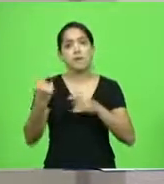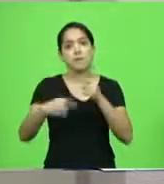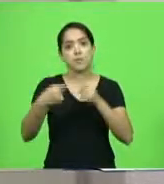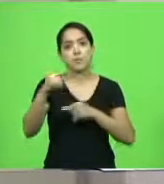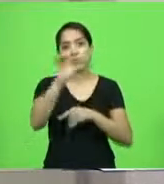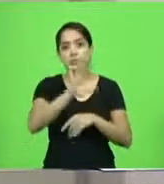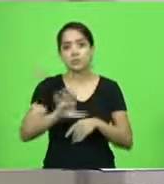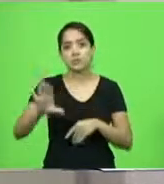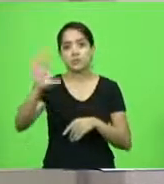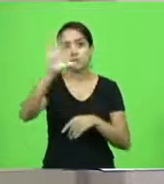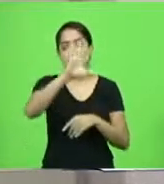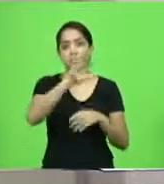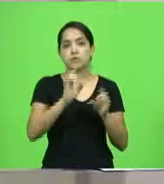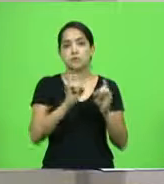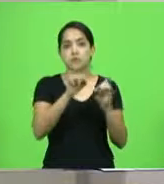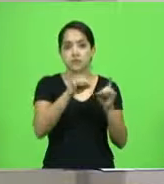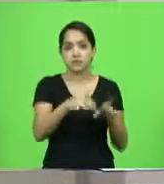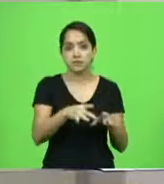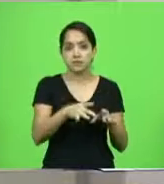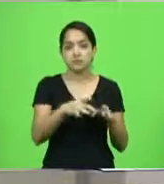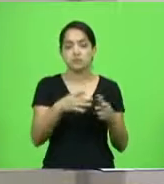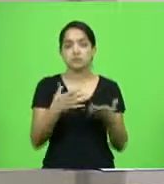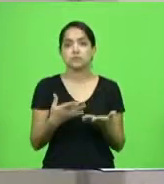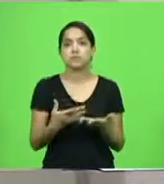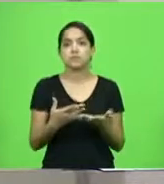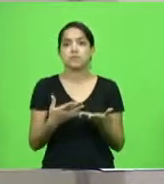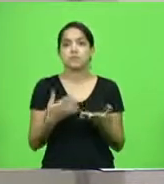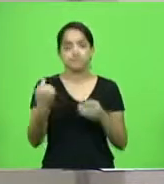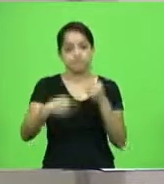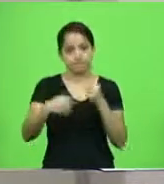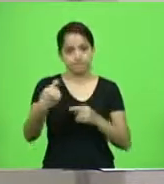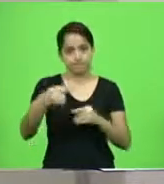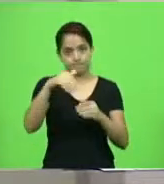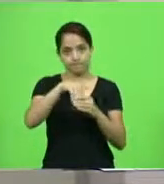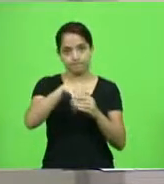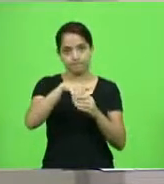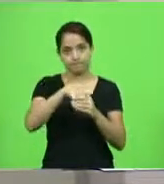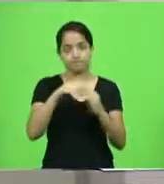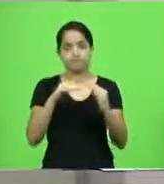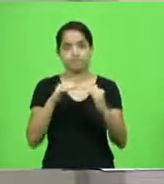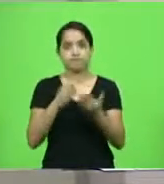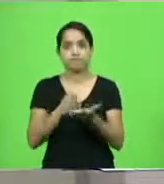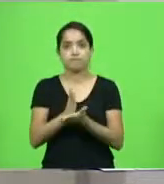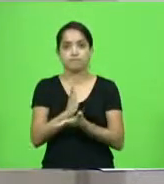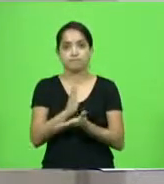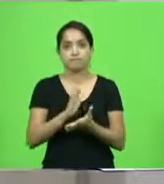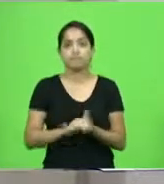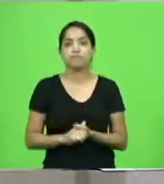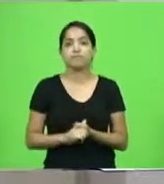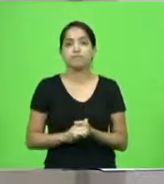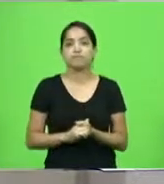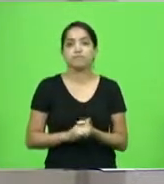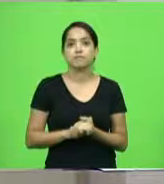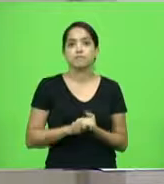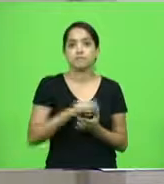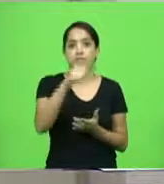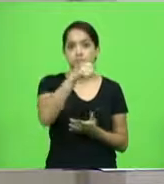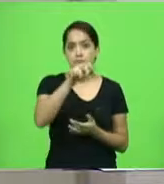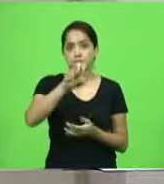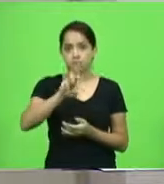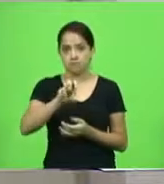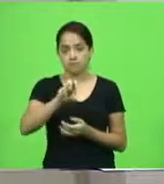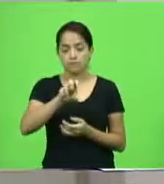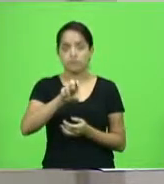de Resíduos Sólidos. Em discussão, em votação, aprovado. Requerimento 75, deputado